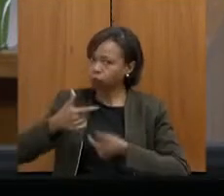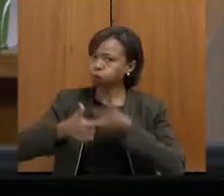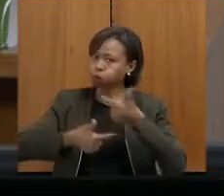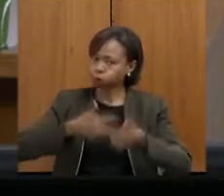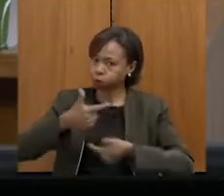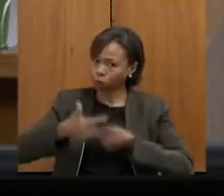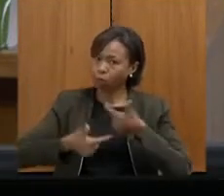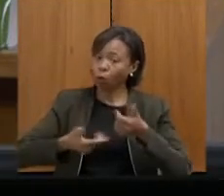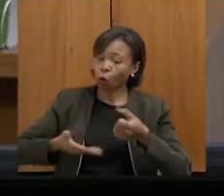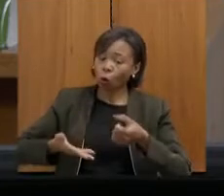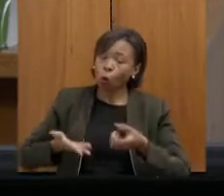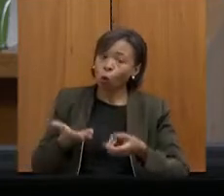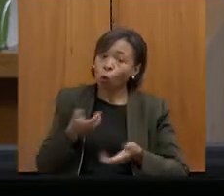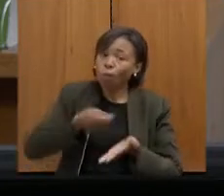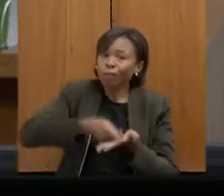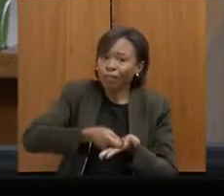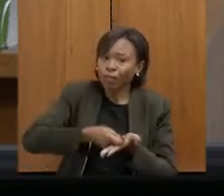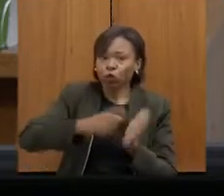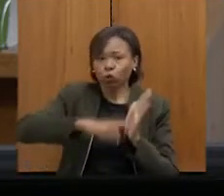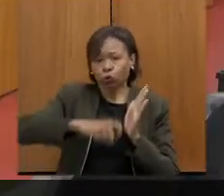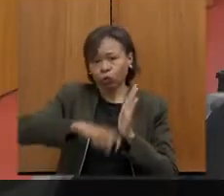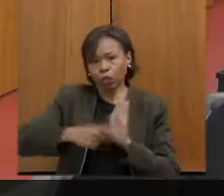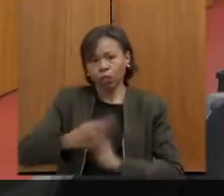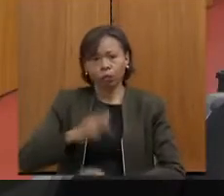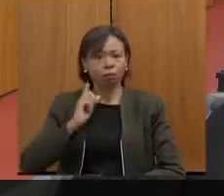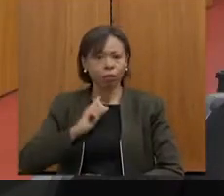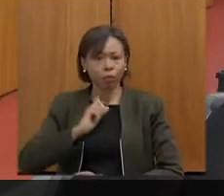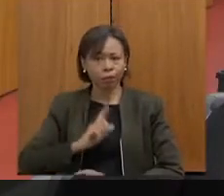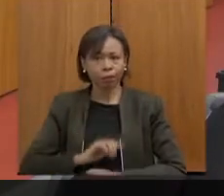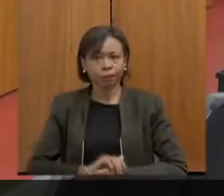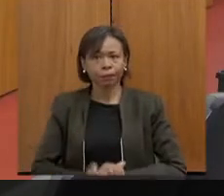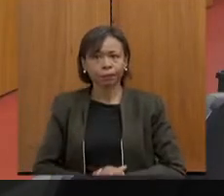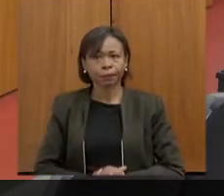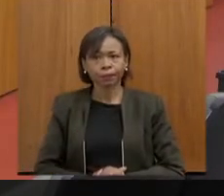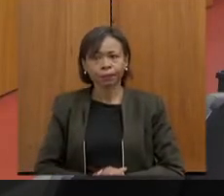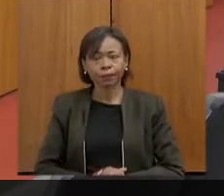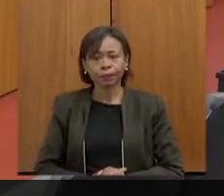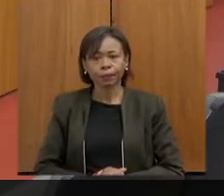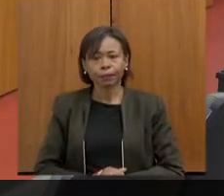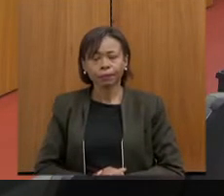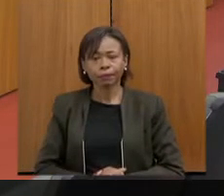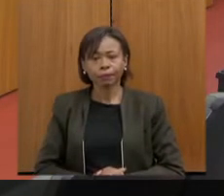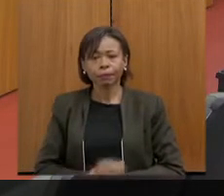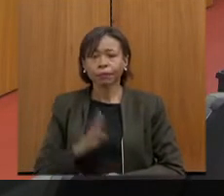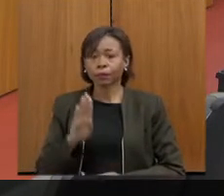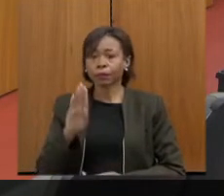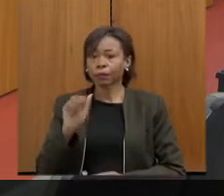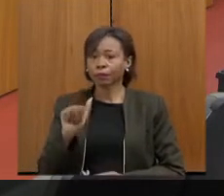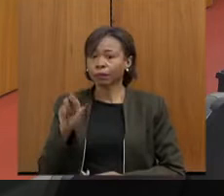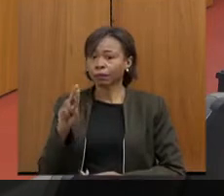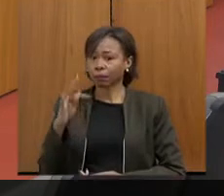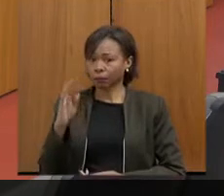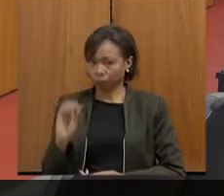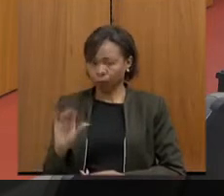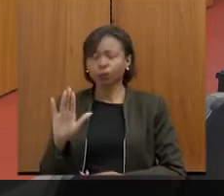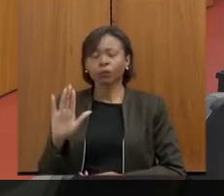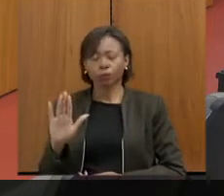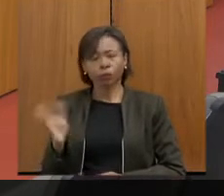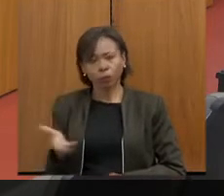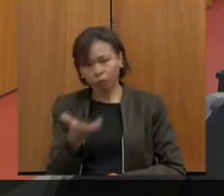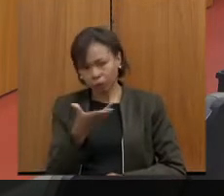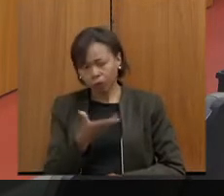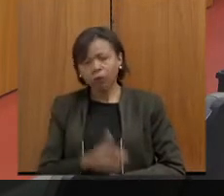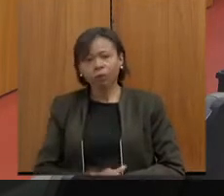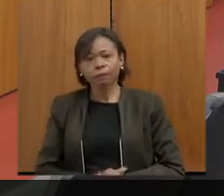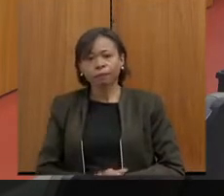incentivos praticados em Minas. Bartô, tem dois minutinhos, não tem? Fique à vontade. Não, prosseguindo nesse